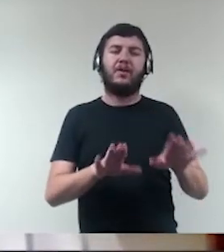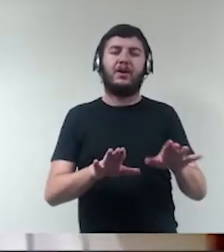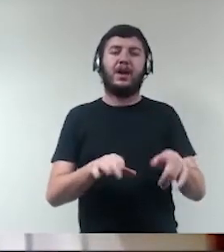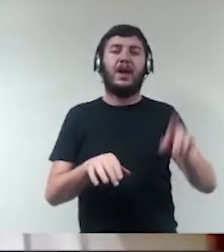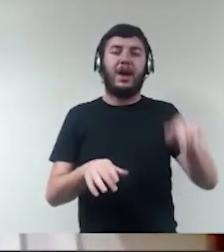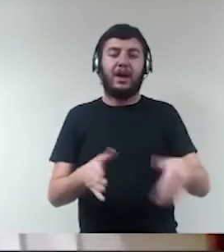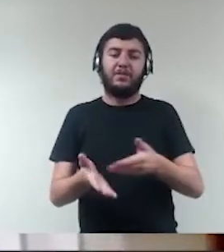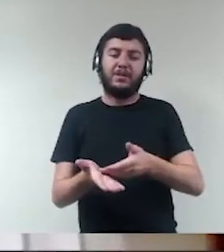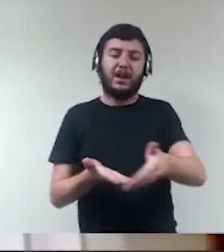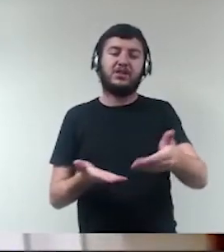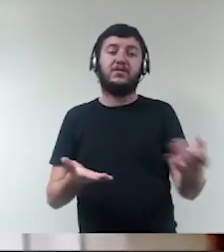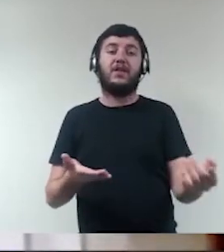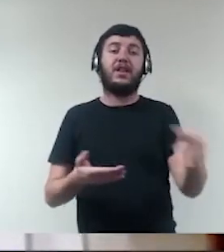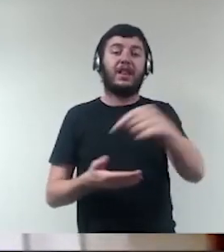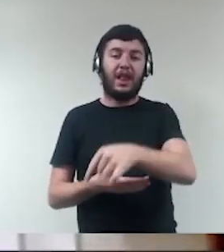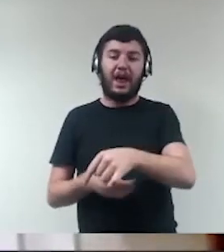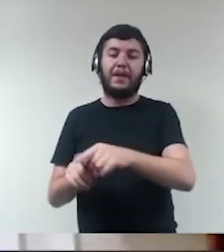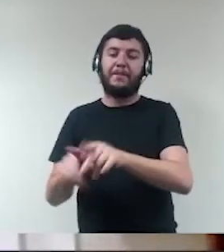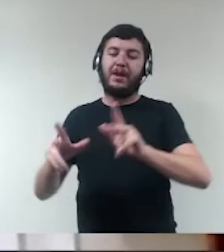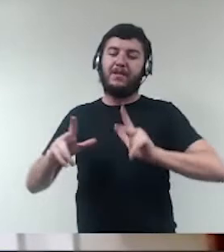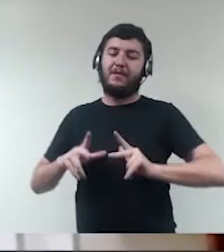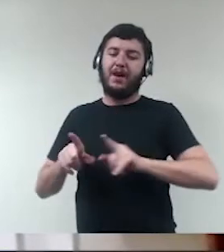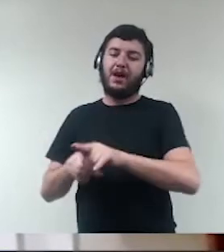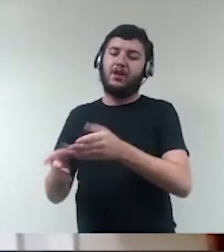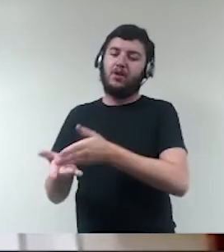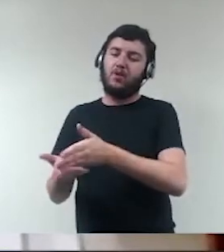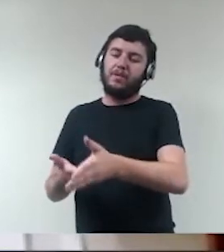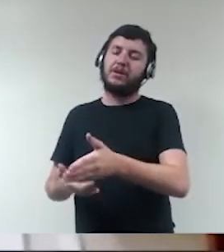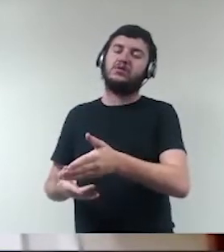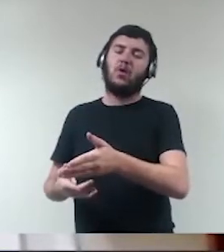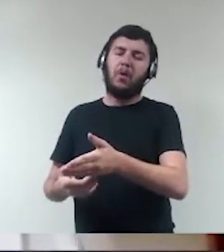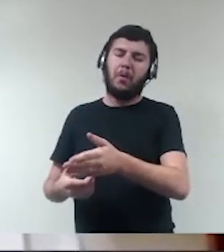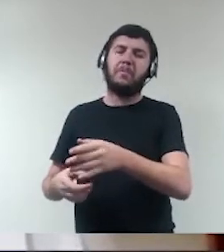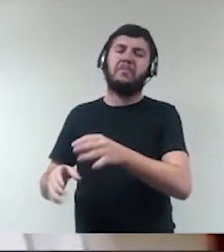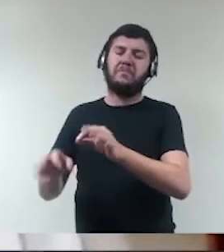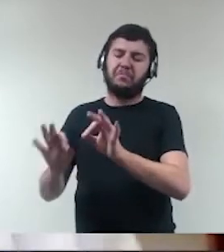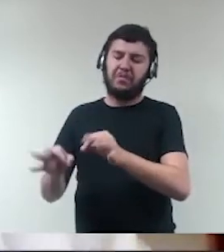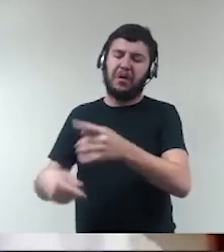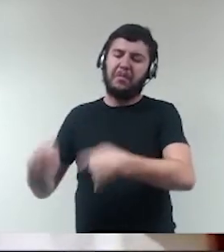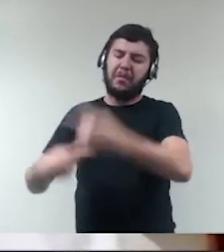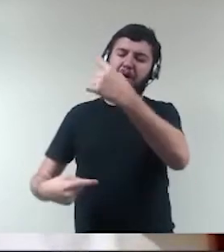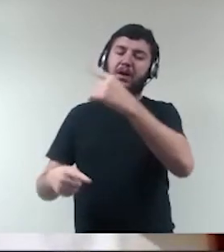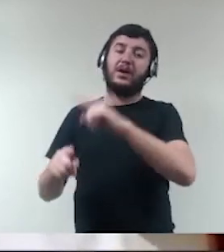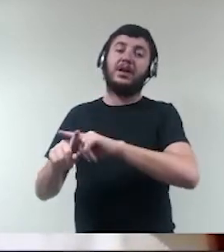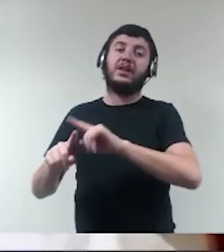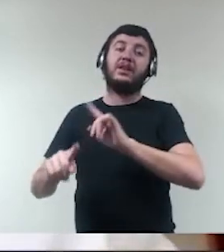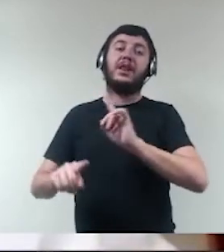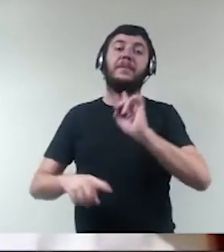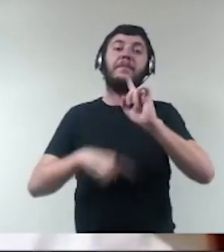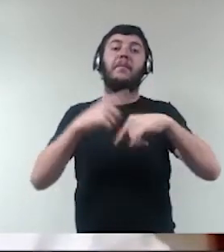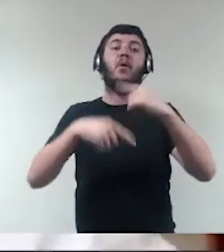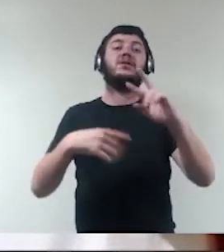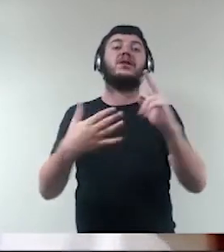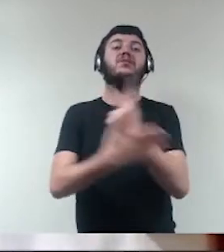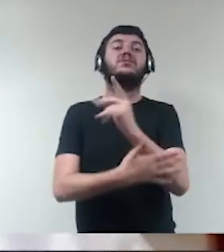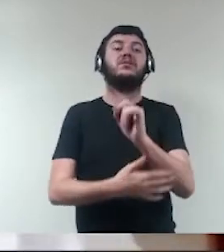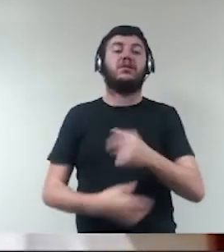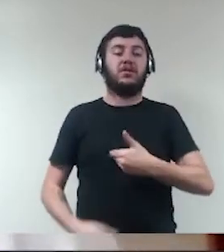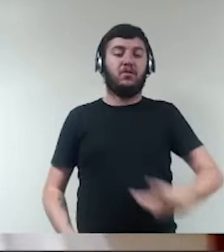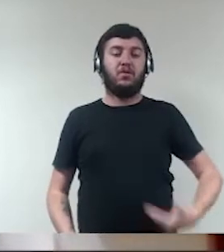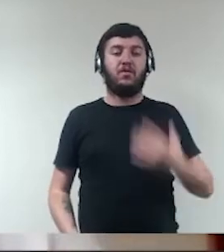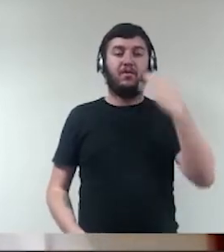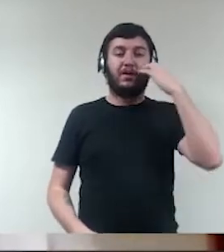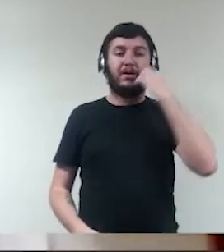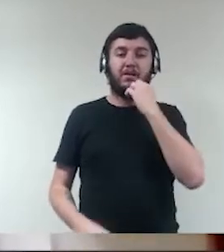vai sendo migrado para o poder público, em especial, quando se refere às questões relacionadas